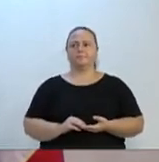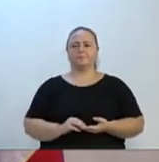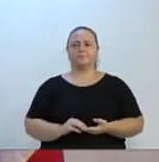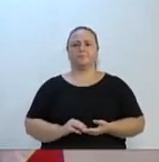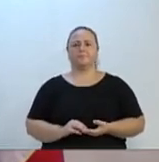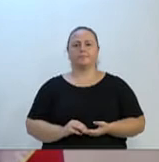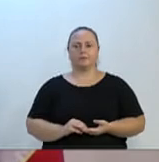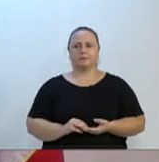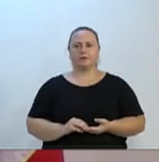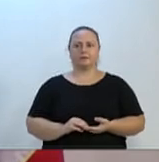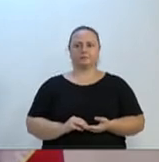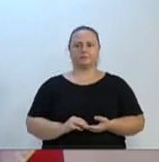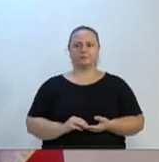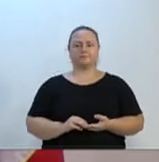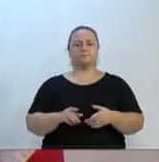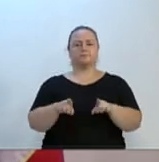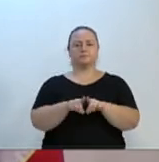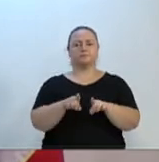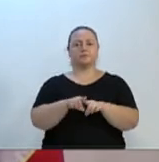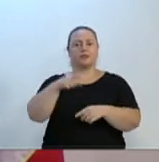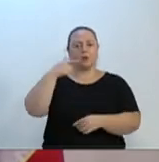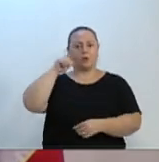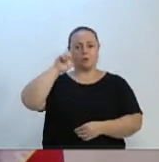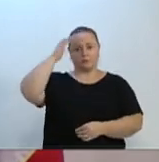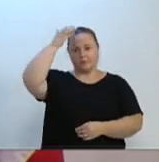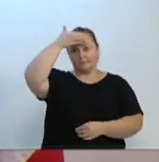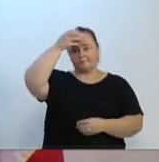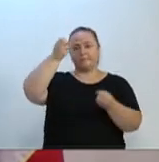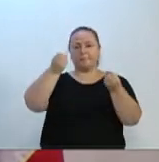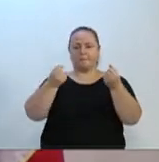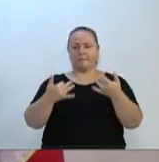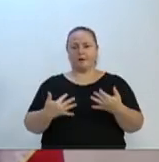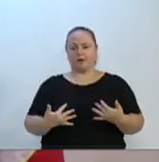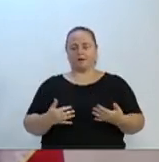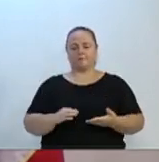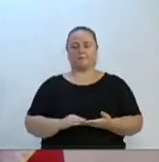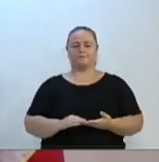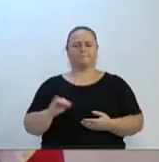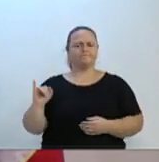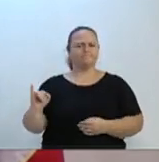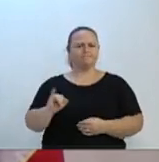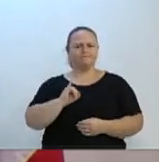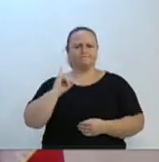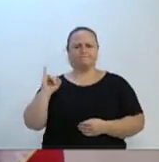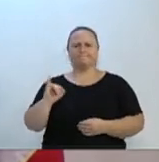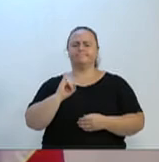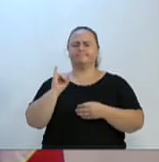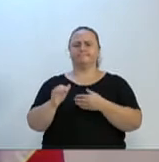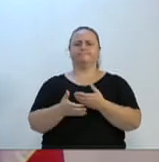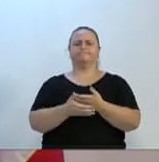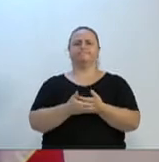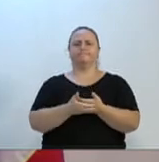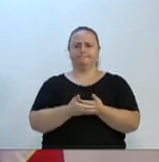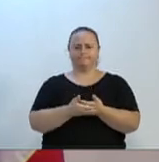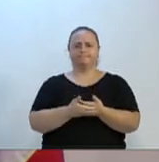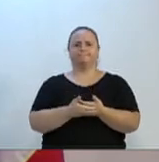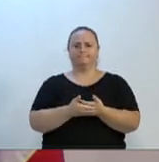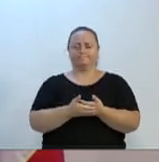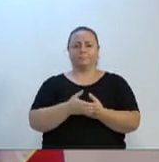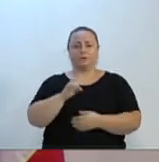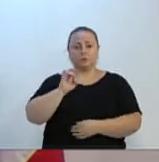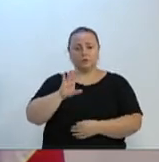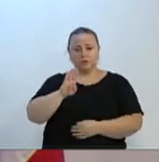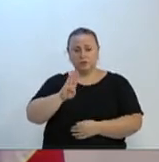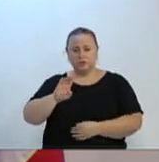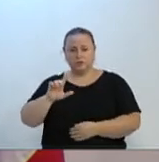falado ontem pelo nosso prefeito Mário, da importância do Hospital Santo Antônio, não só para Blumenau,